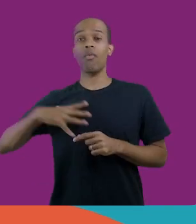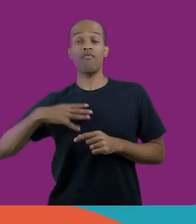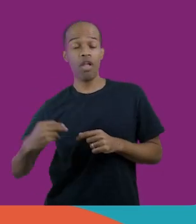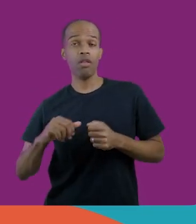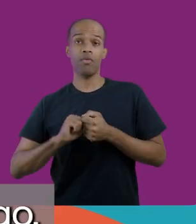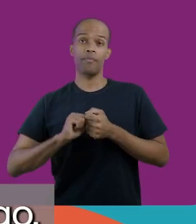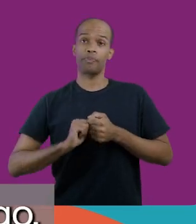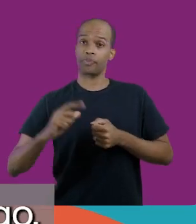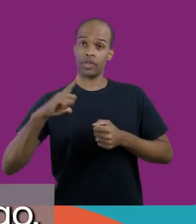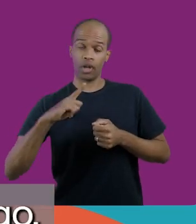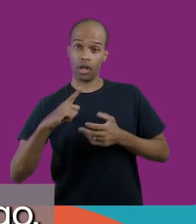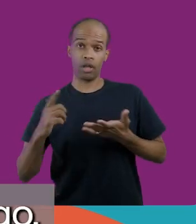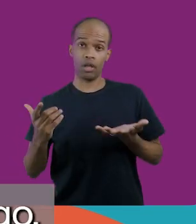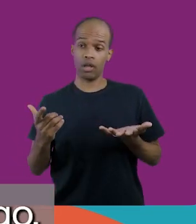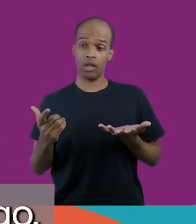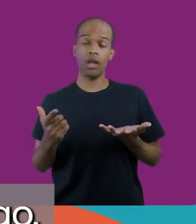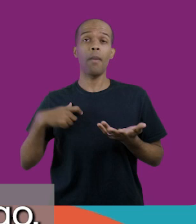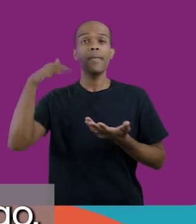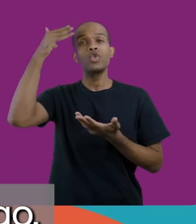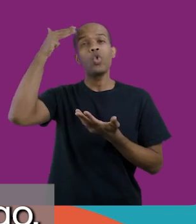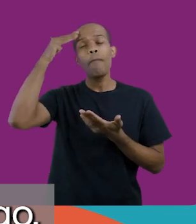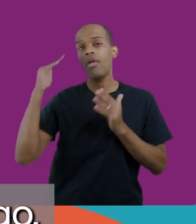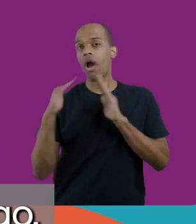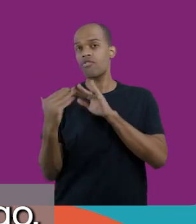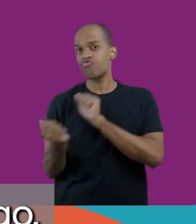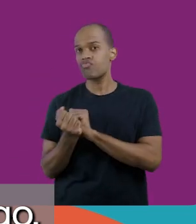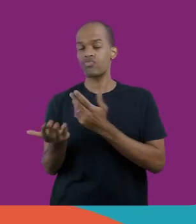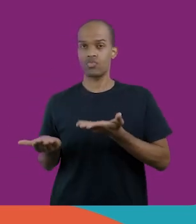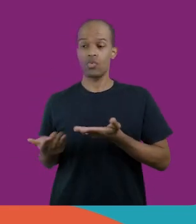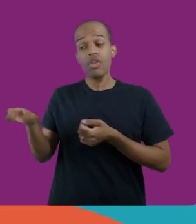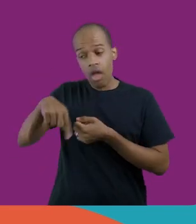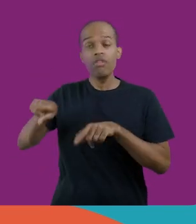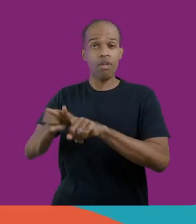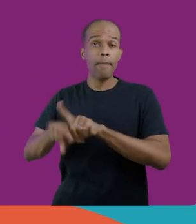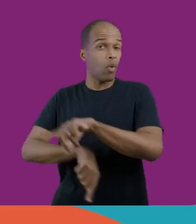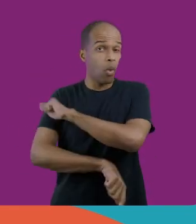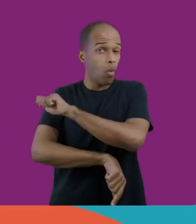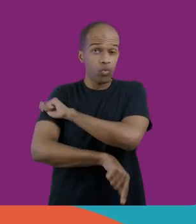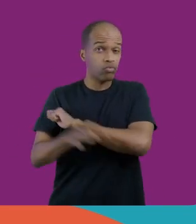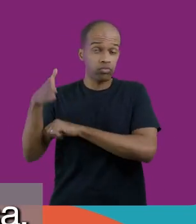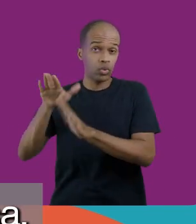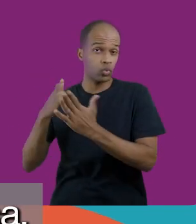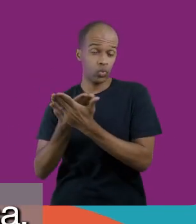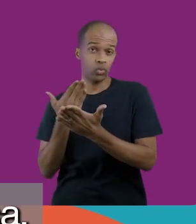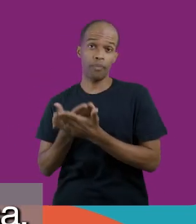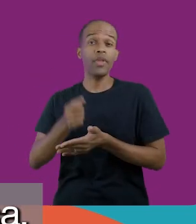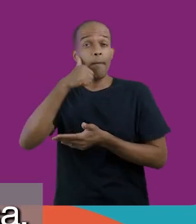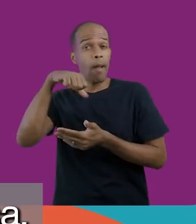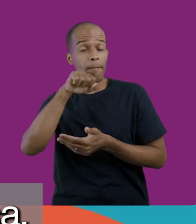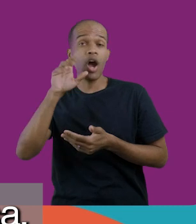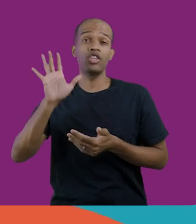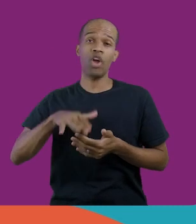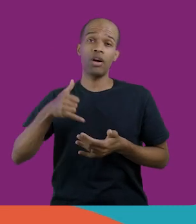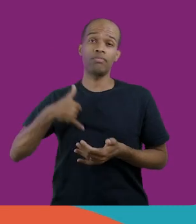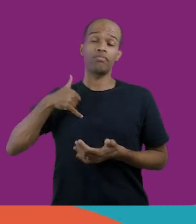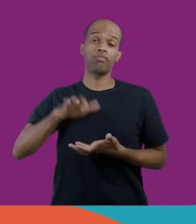filho, tenho minhas sobrinhas que moram comigo, que são estudantes também, tenho a minha mãe, que é uma senhora